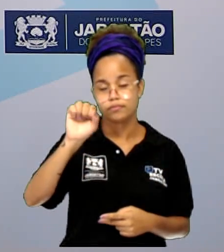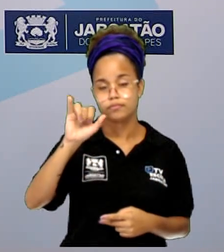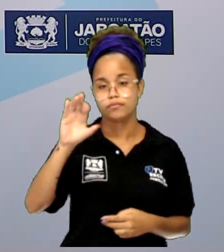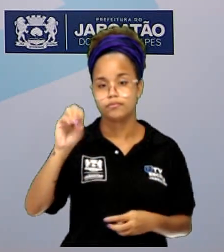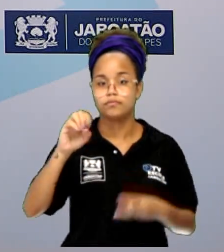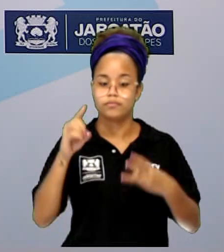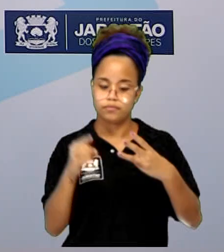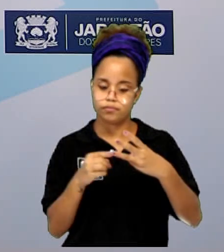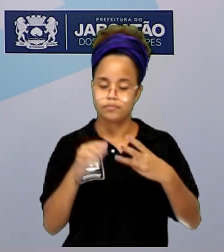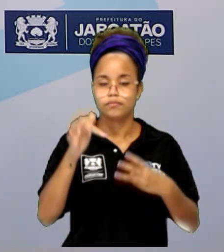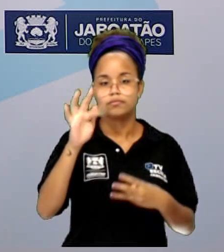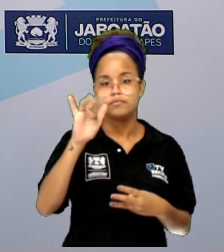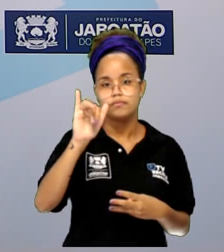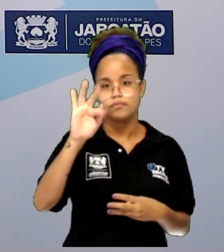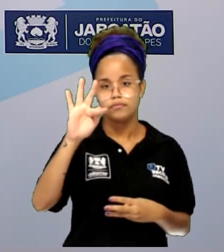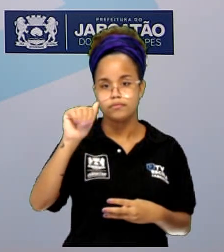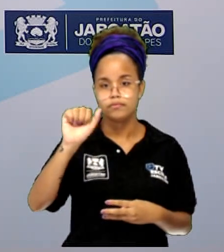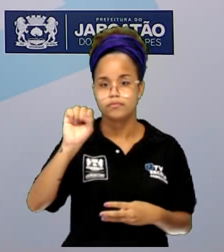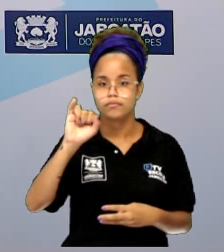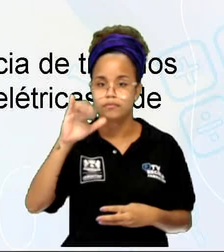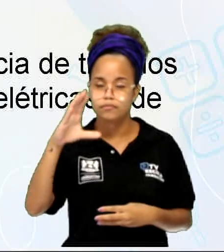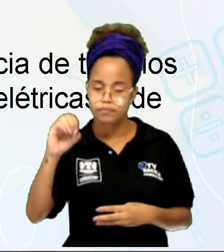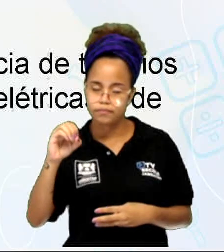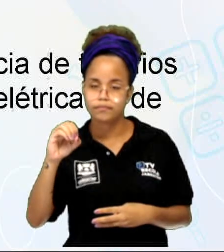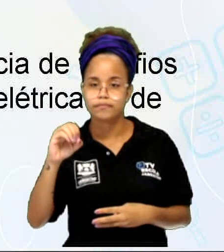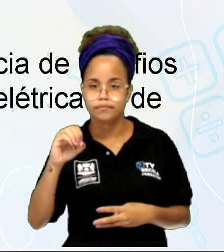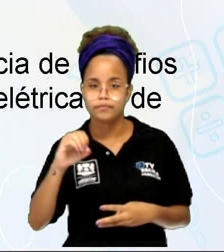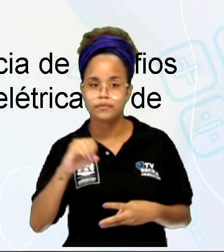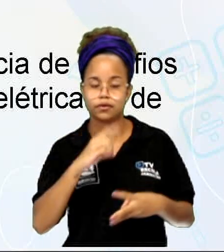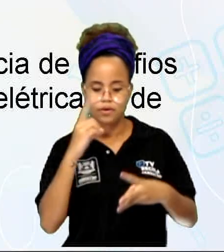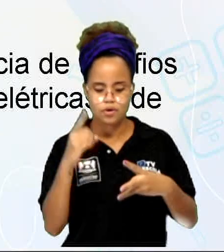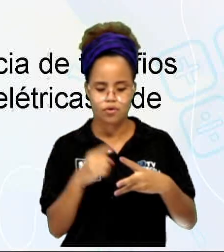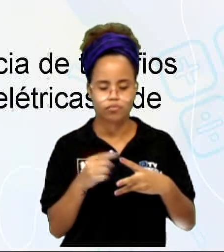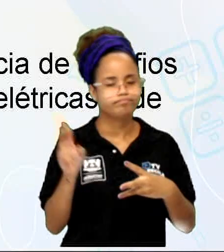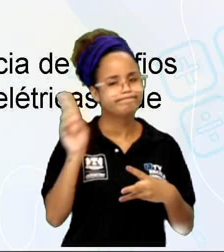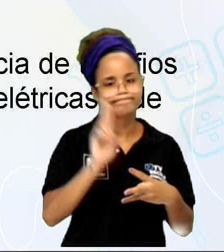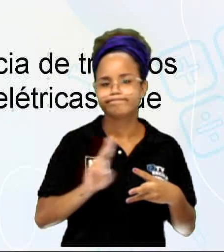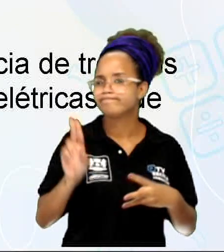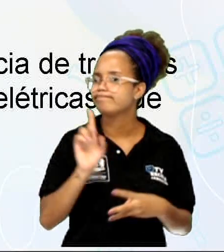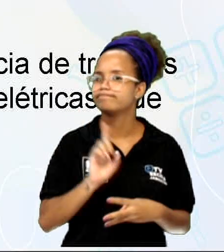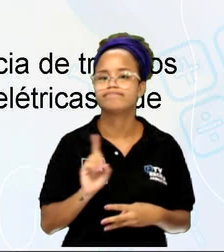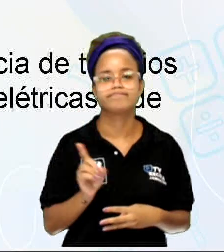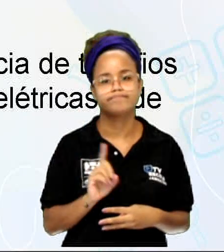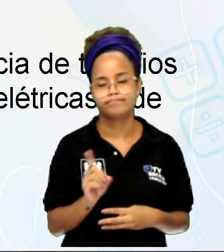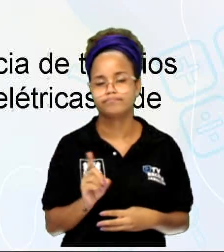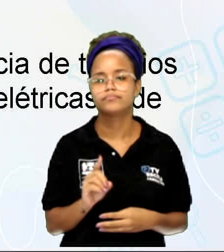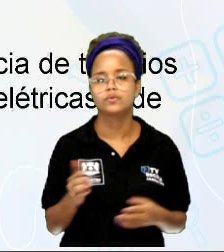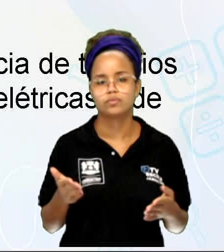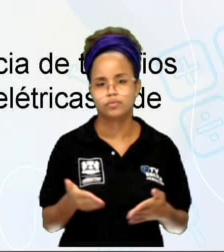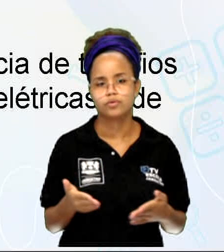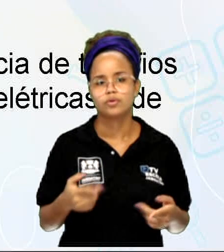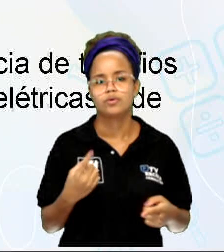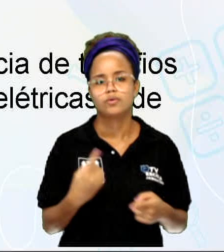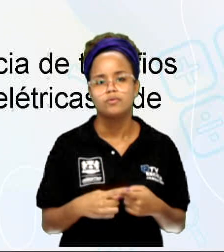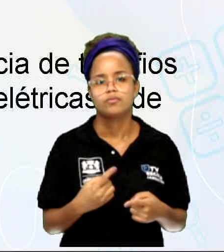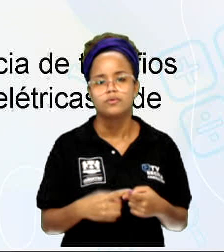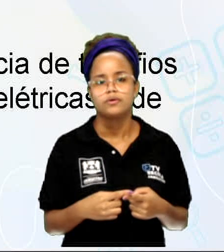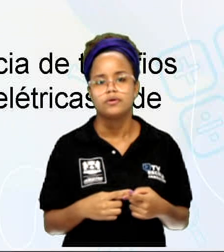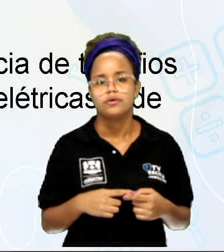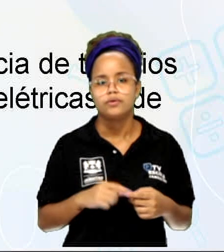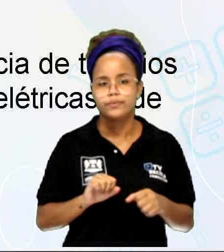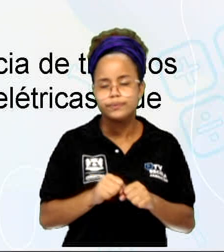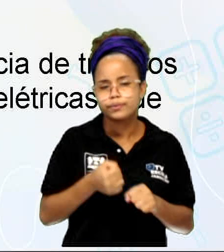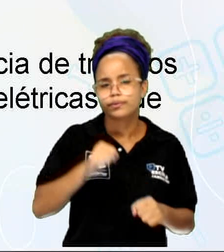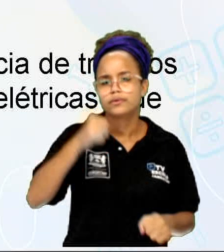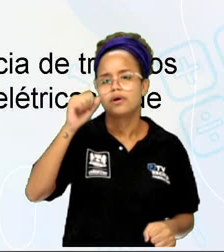Os sistemas monofásicos praticamente não se usa mais hoje em dia, tá? Que aguentam a tensão muito baixa, que é até